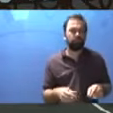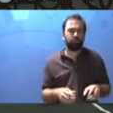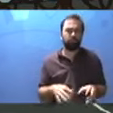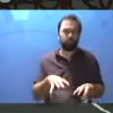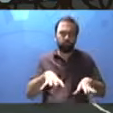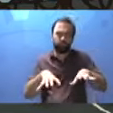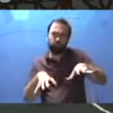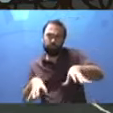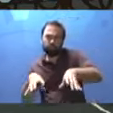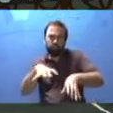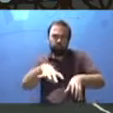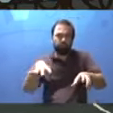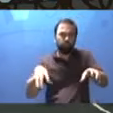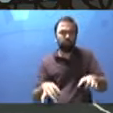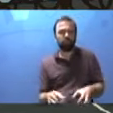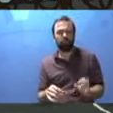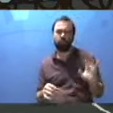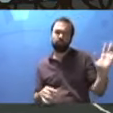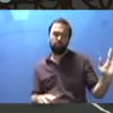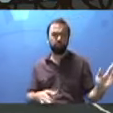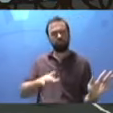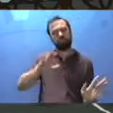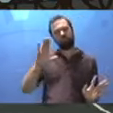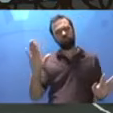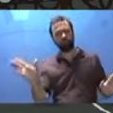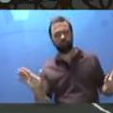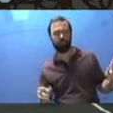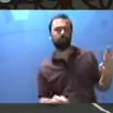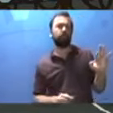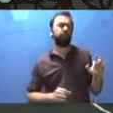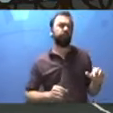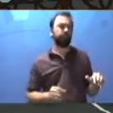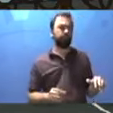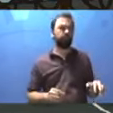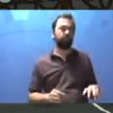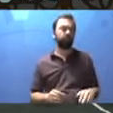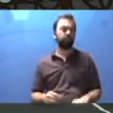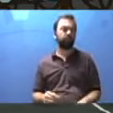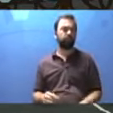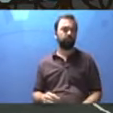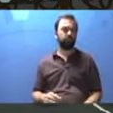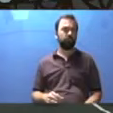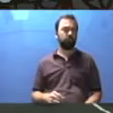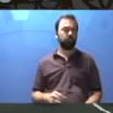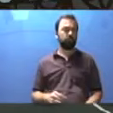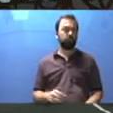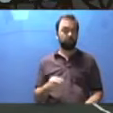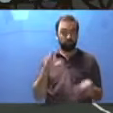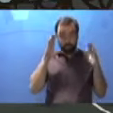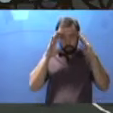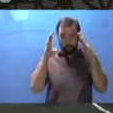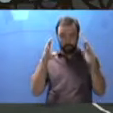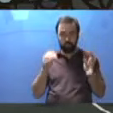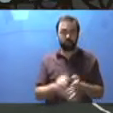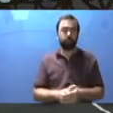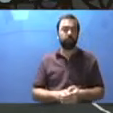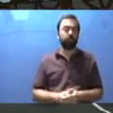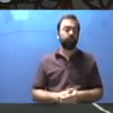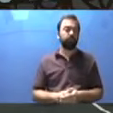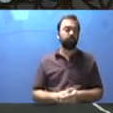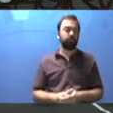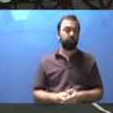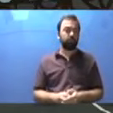escola tem as posições das salas? Para a esquerda tem sala de uma coisa, para a direita tem sala de outra coisa. Presta atenção.